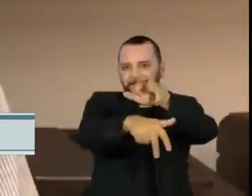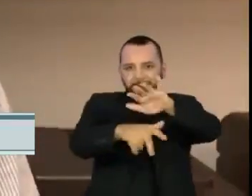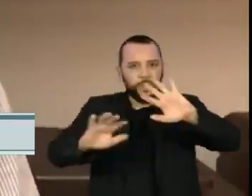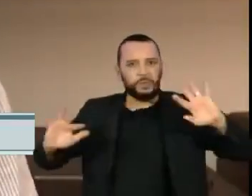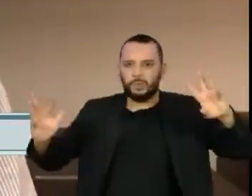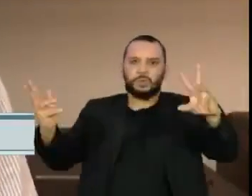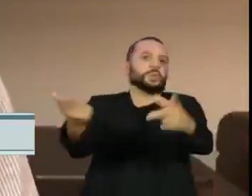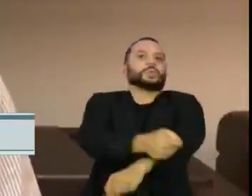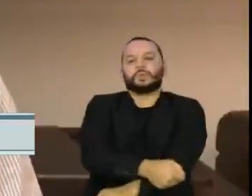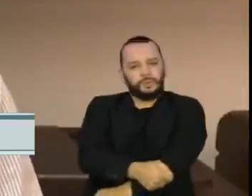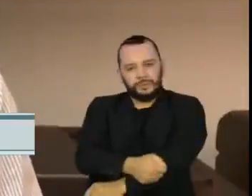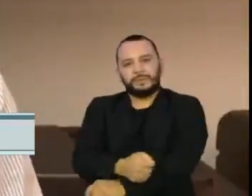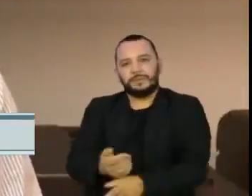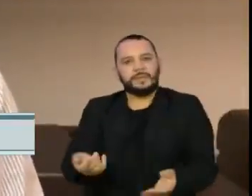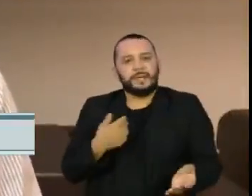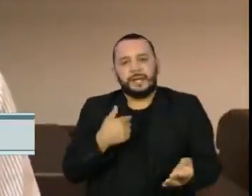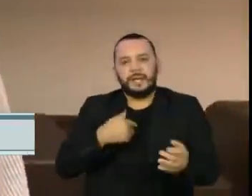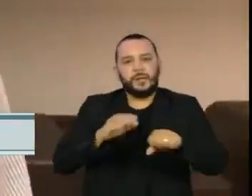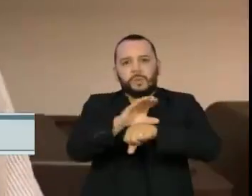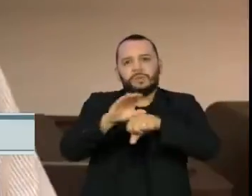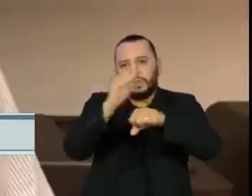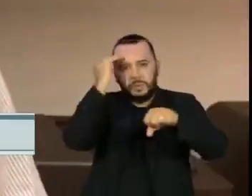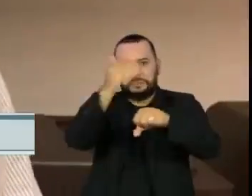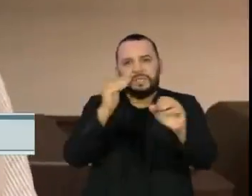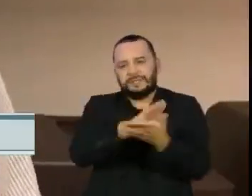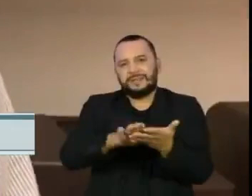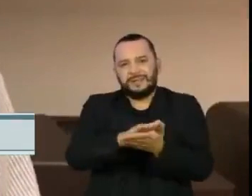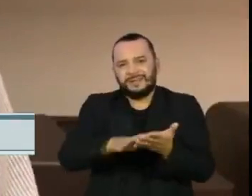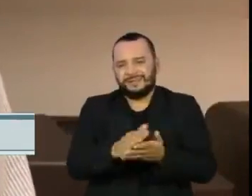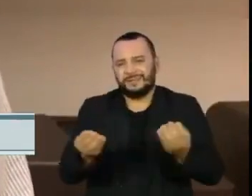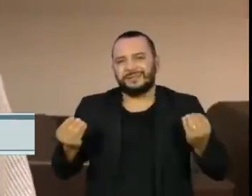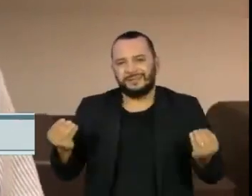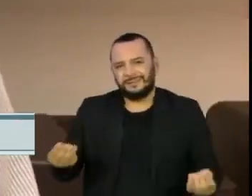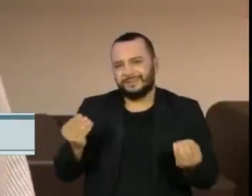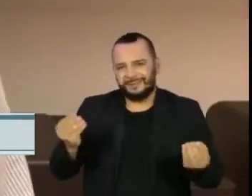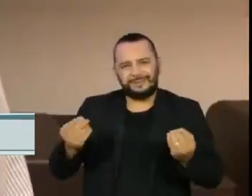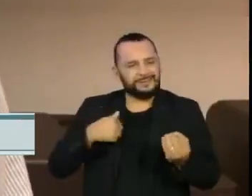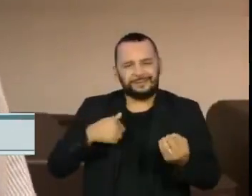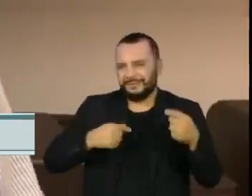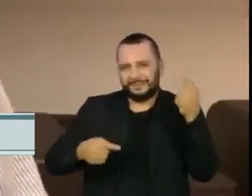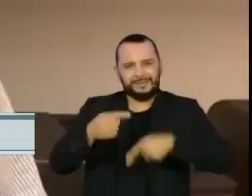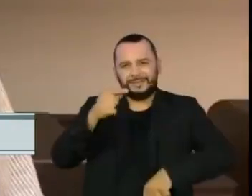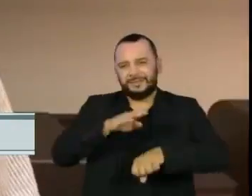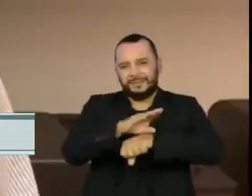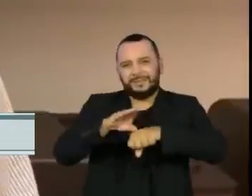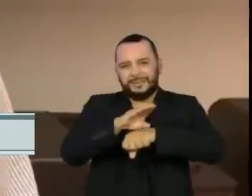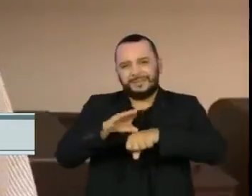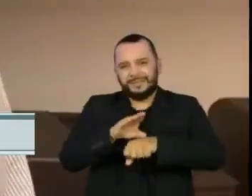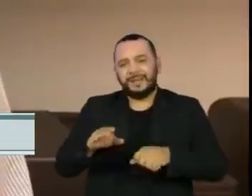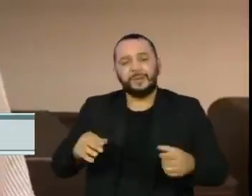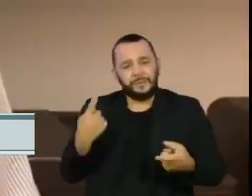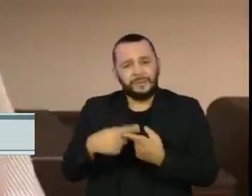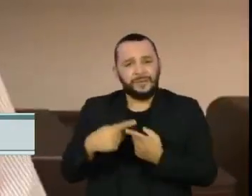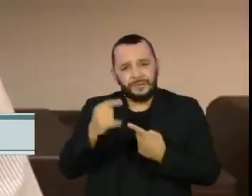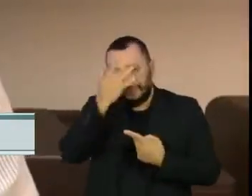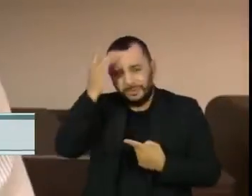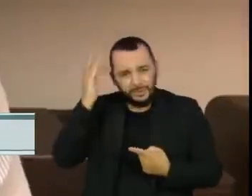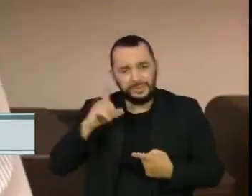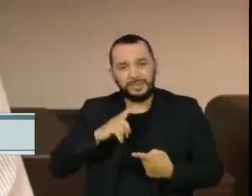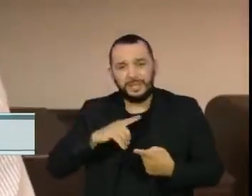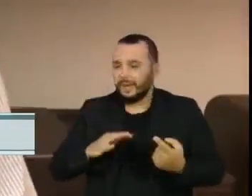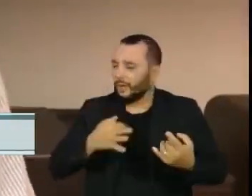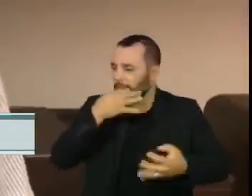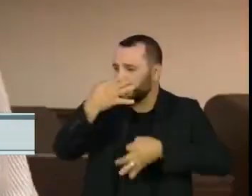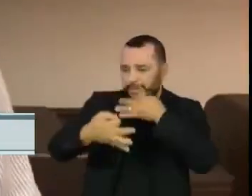de grandes princípios constitucionais que deveria respeitar. Isso é absolutamente contra os princípios constitucionais de livre expressão, de